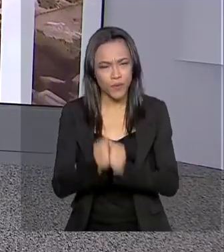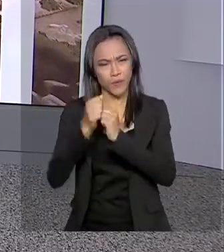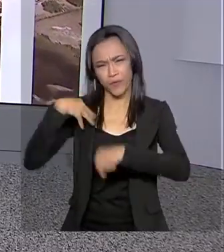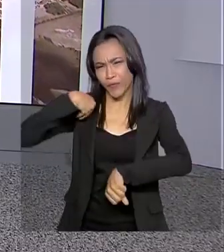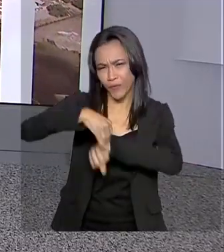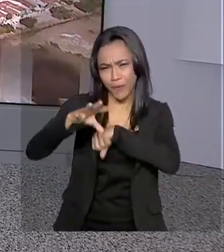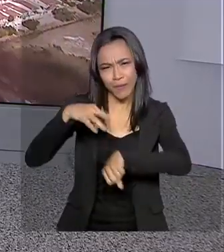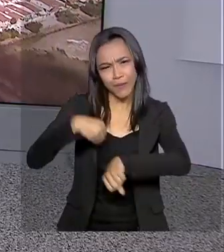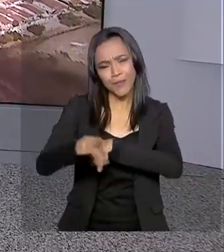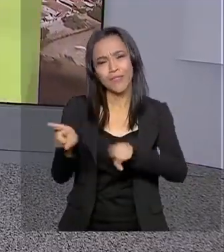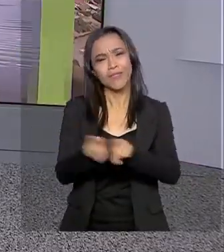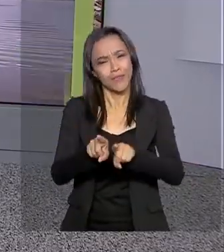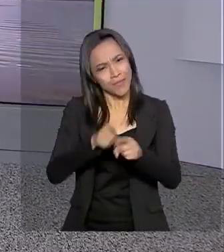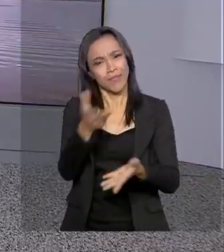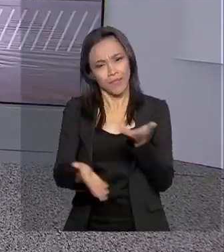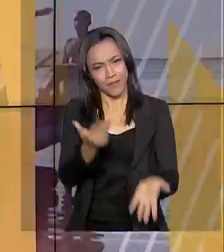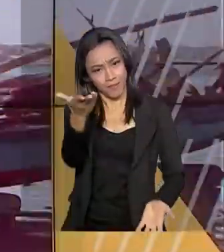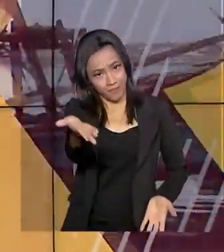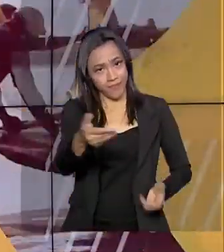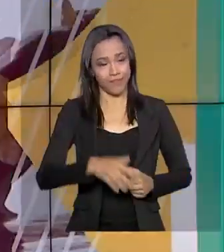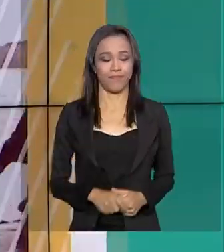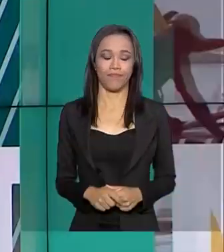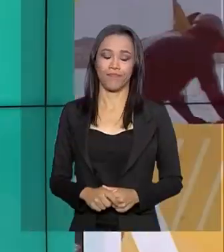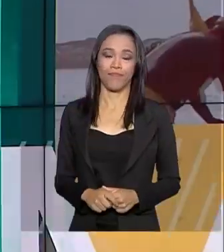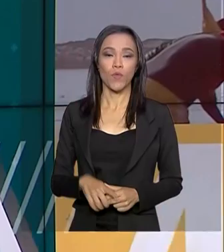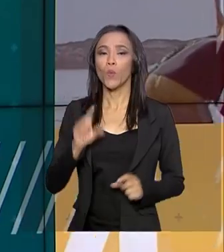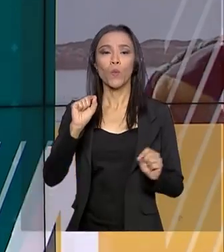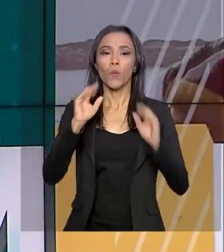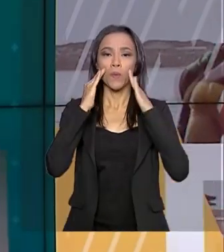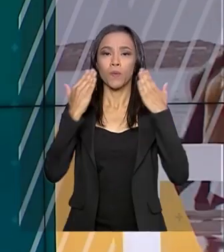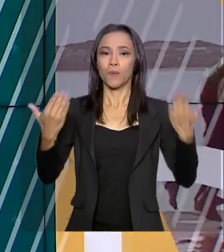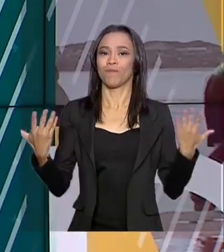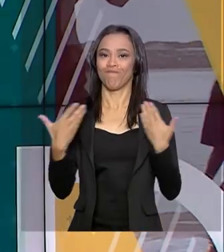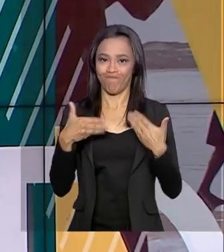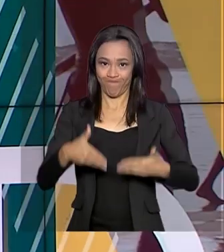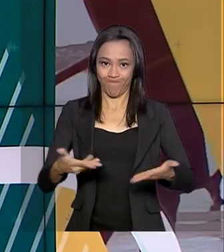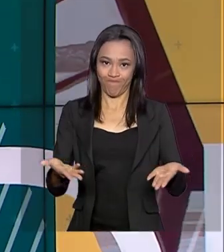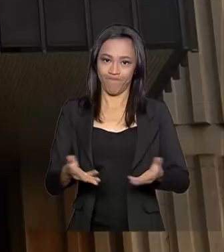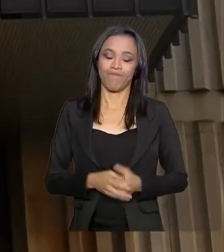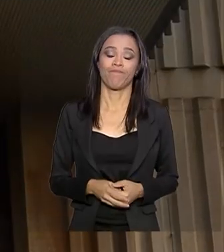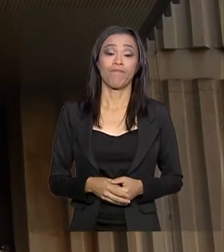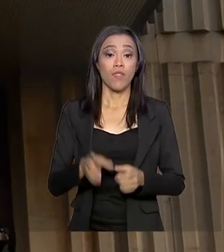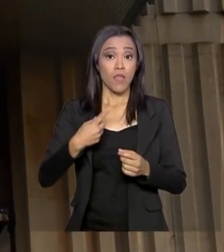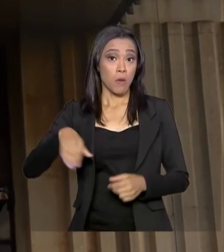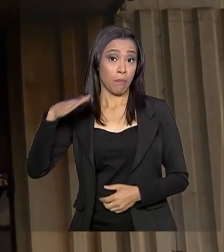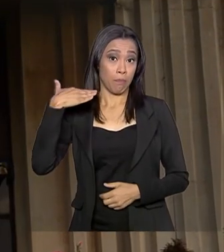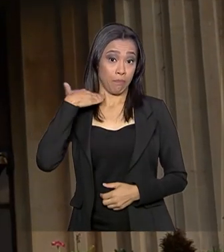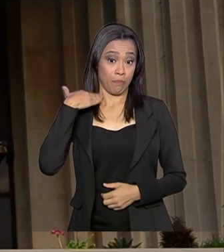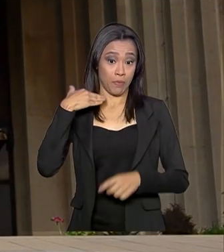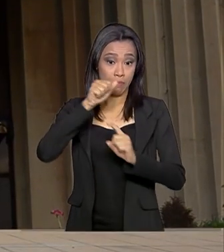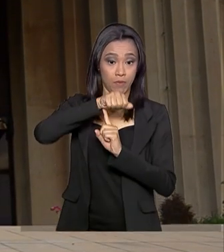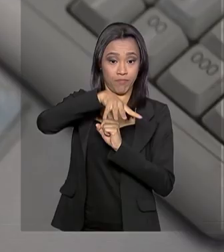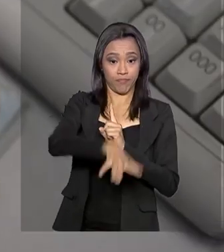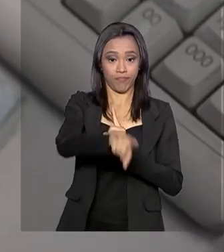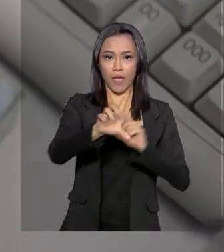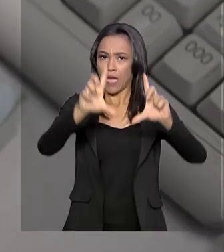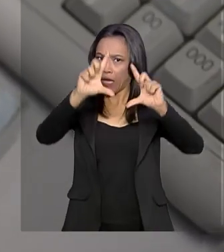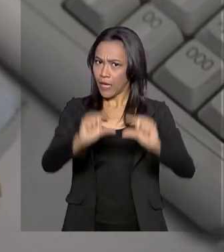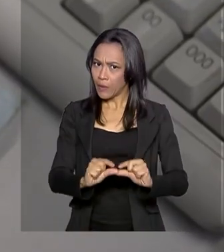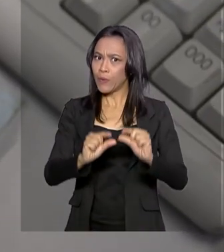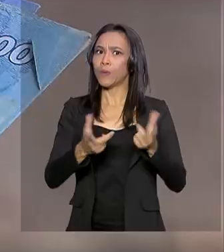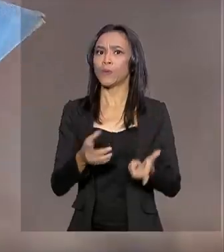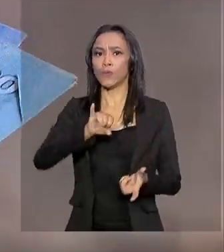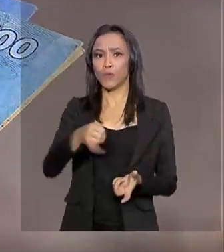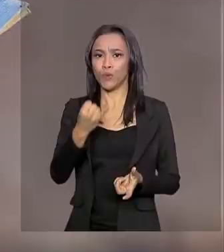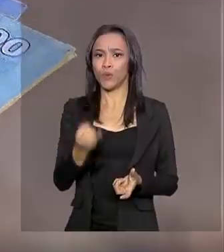muita informação e serviço pra você. Confira os destaques desta edição. Banco Central reduz taxa de juros da economia para